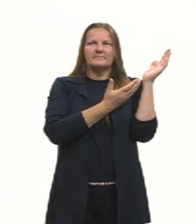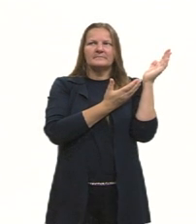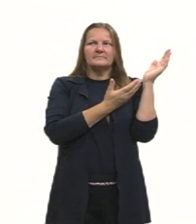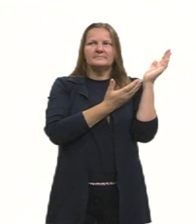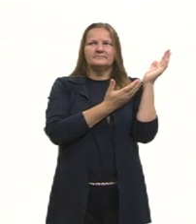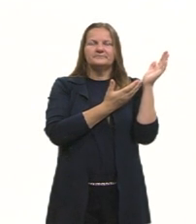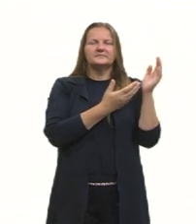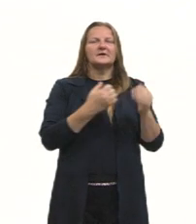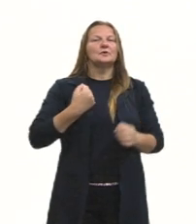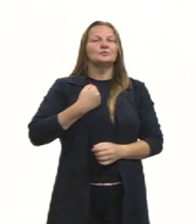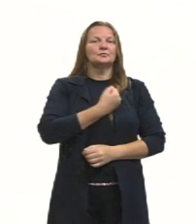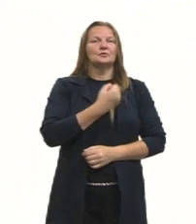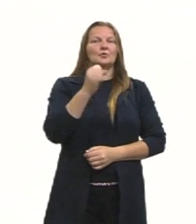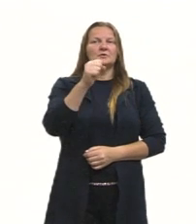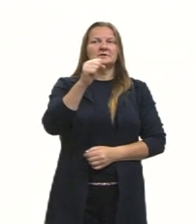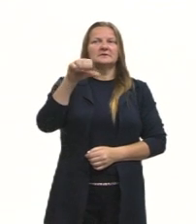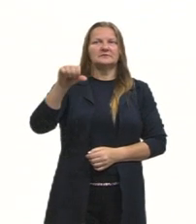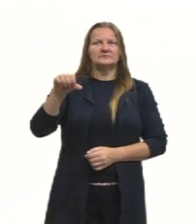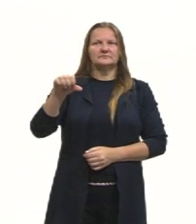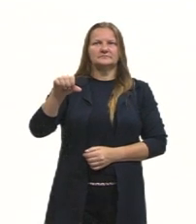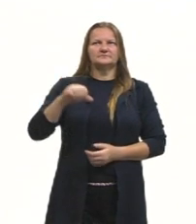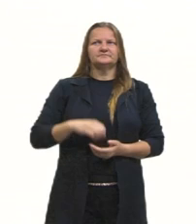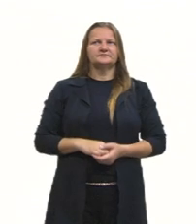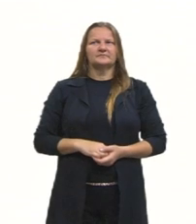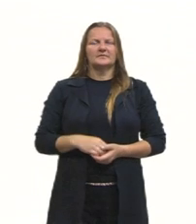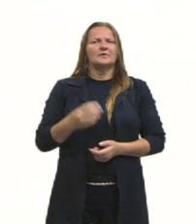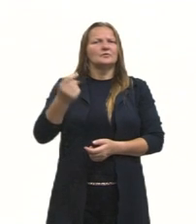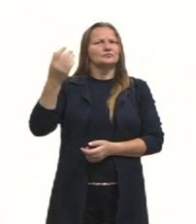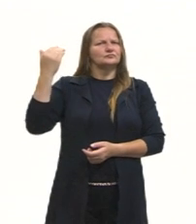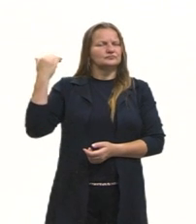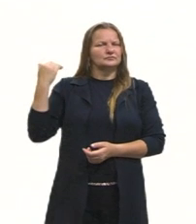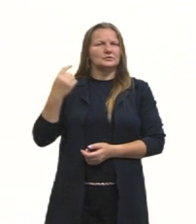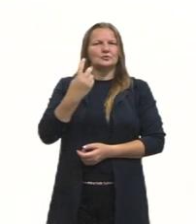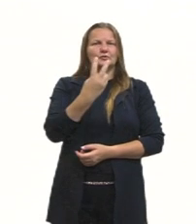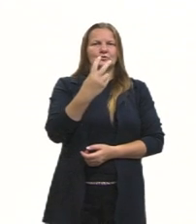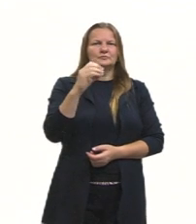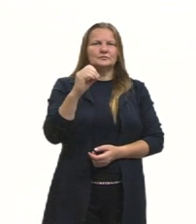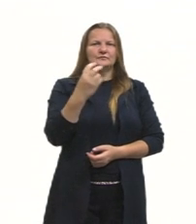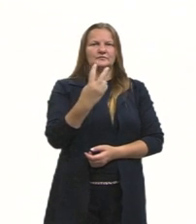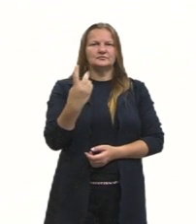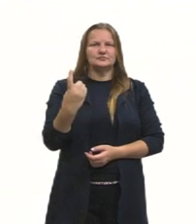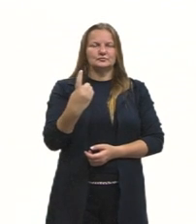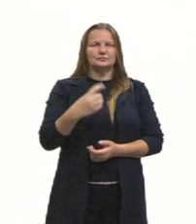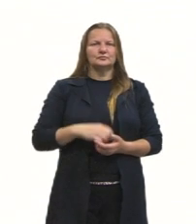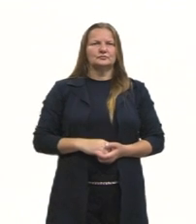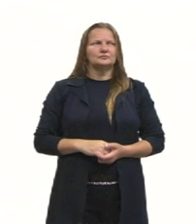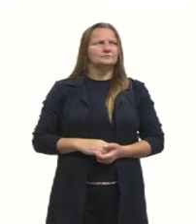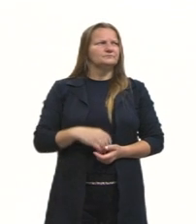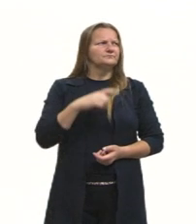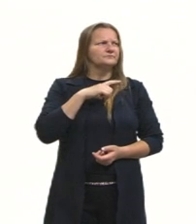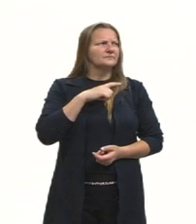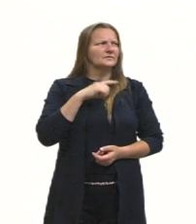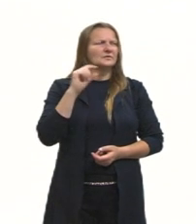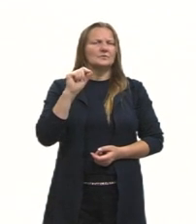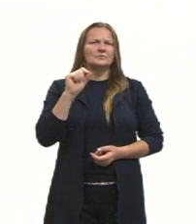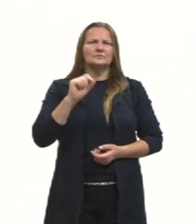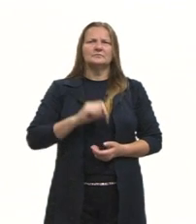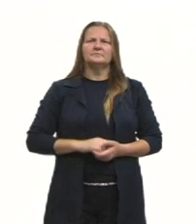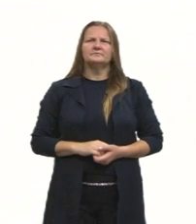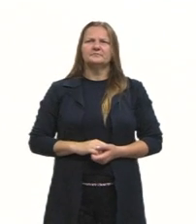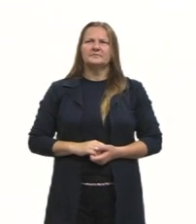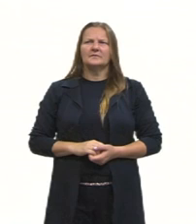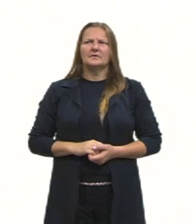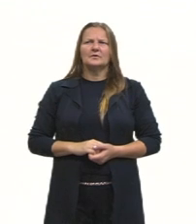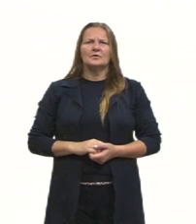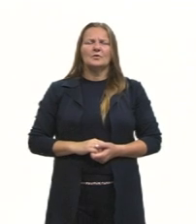89 do ENEM, agora do passado, de 2021, entramos com essa questão aí das